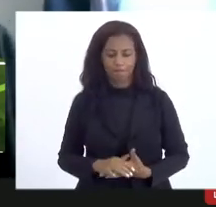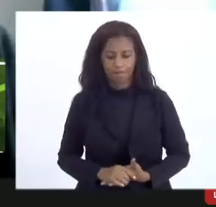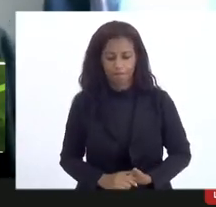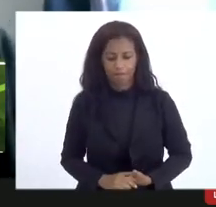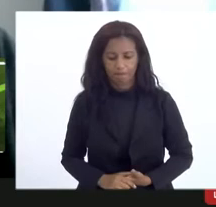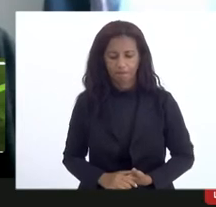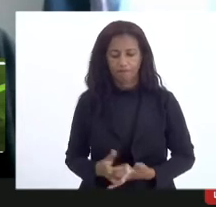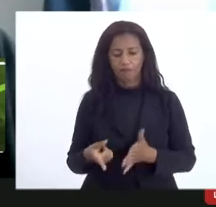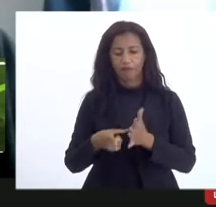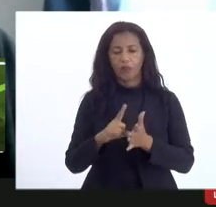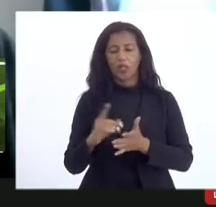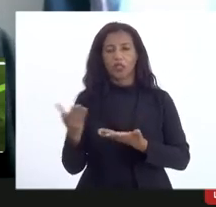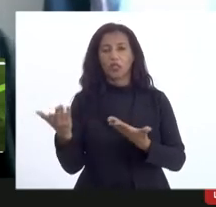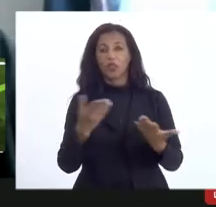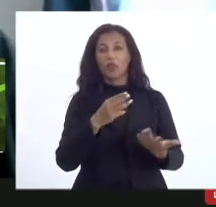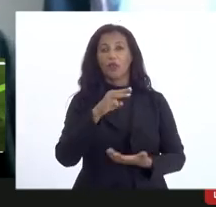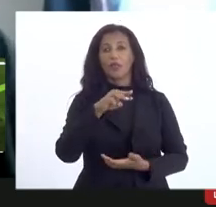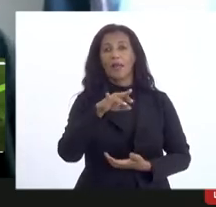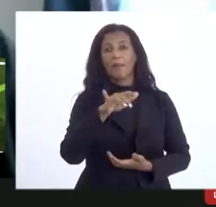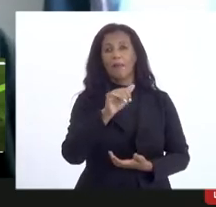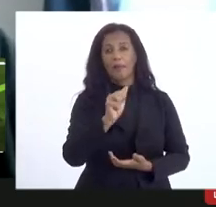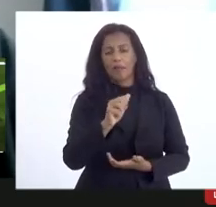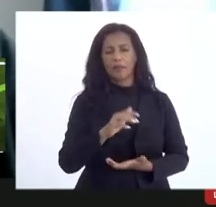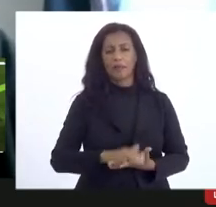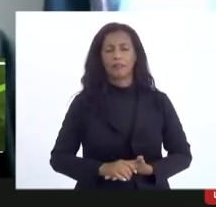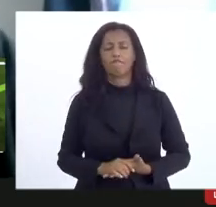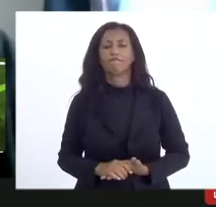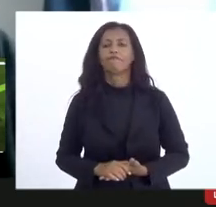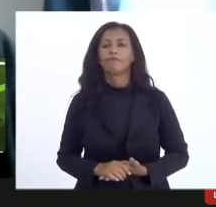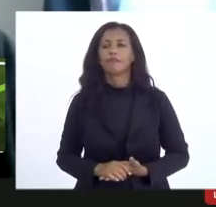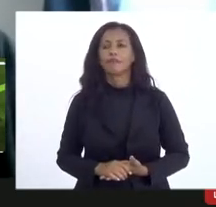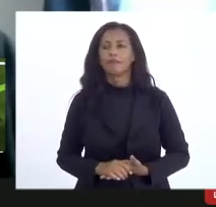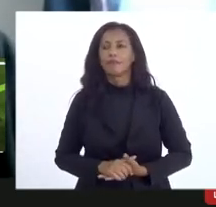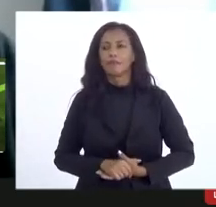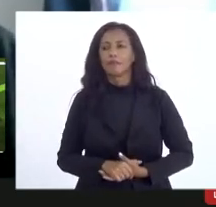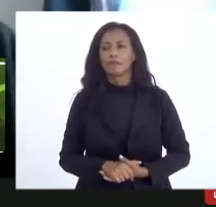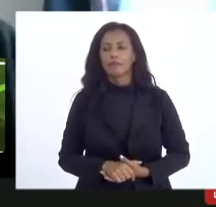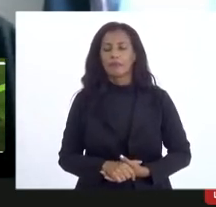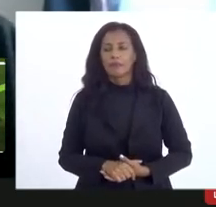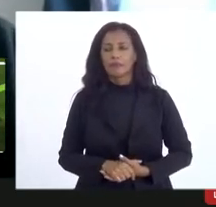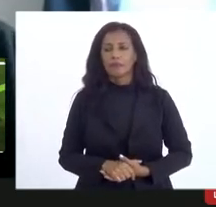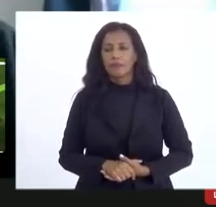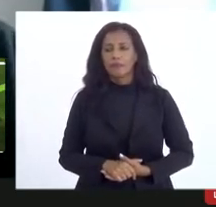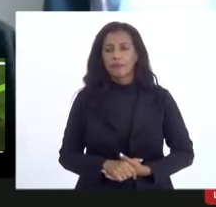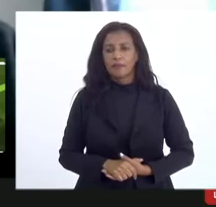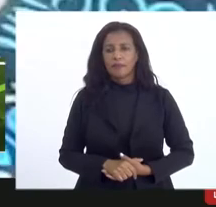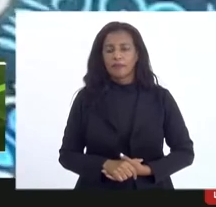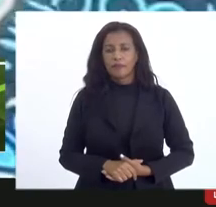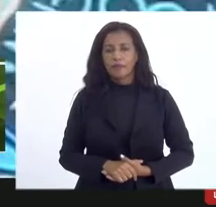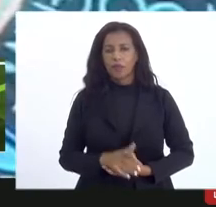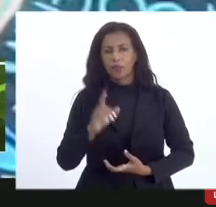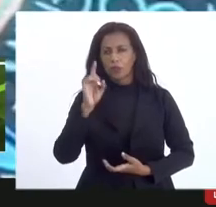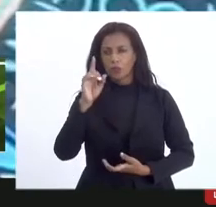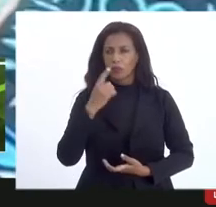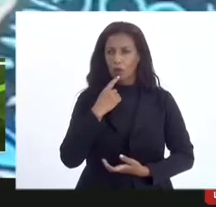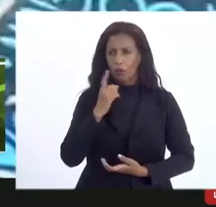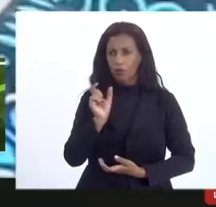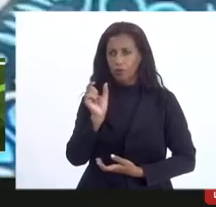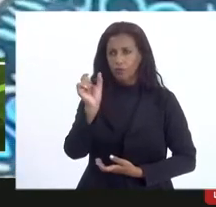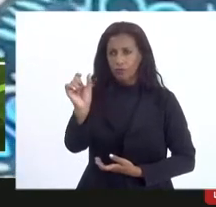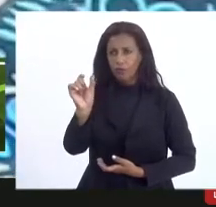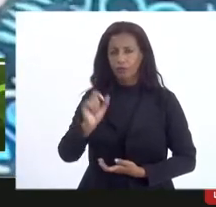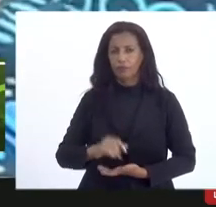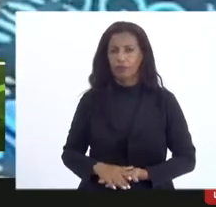Márcia Dias da PTR que eu não sei se já chegou já chegou a Márcia ainda não ô Paulão só dizer para você uma coisa